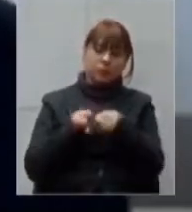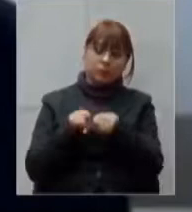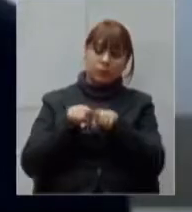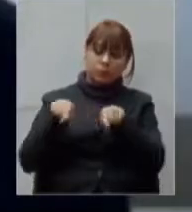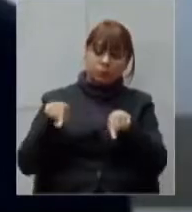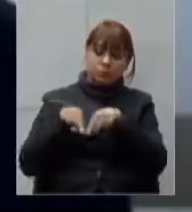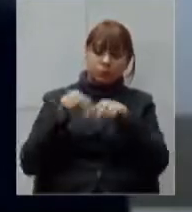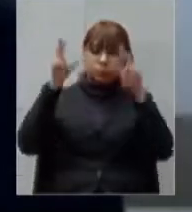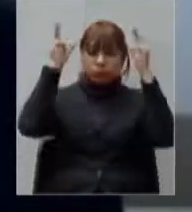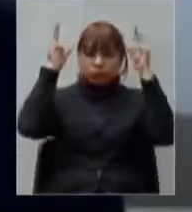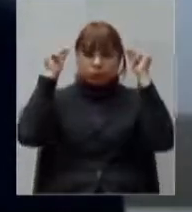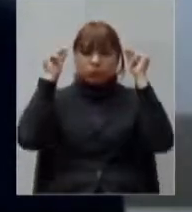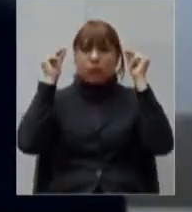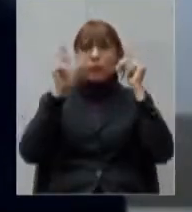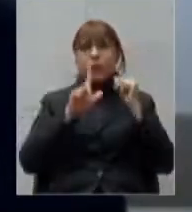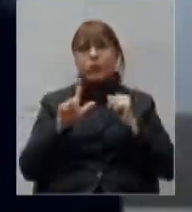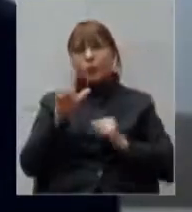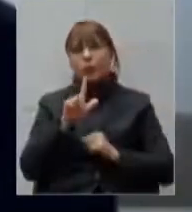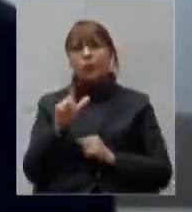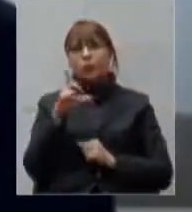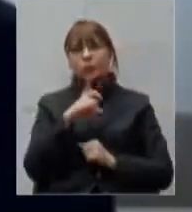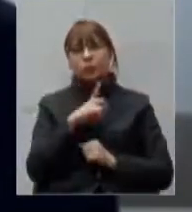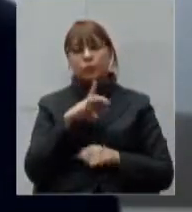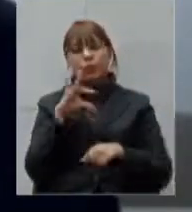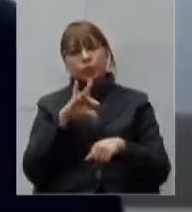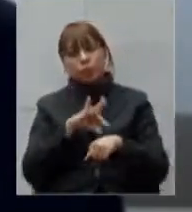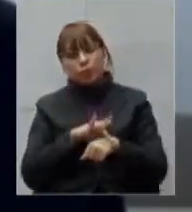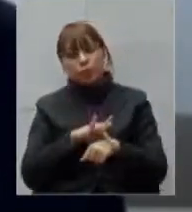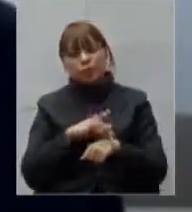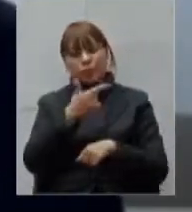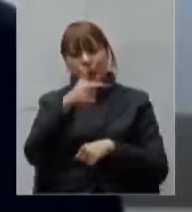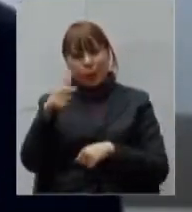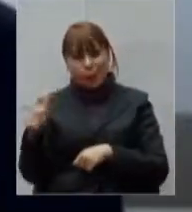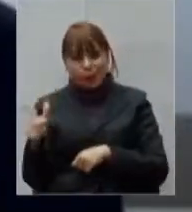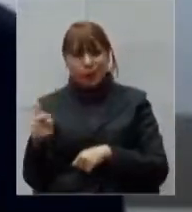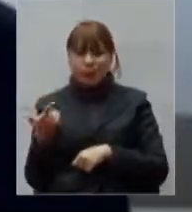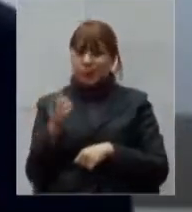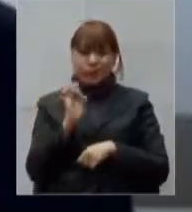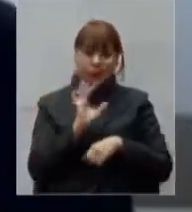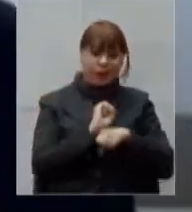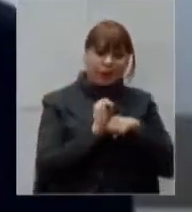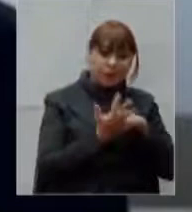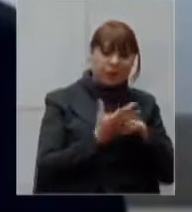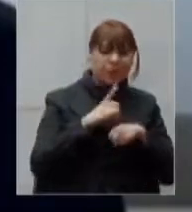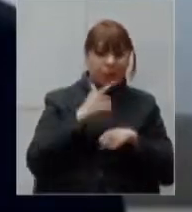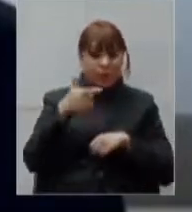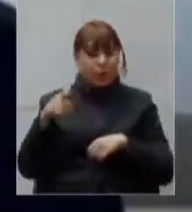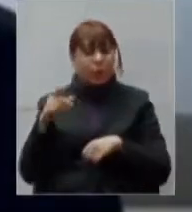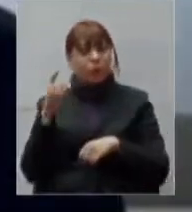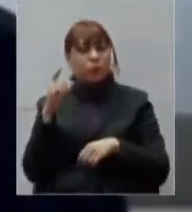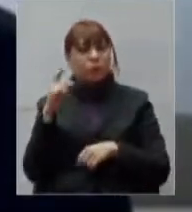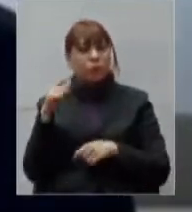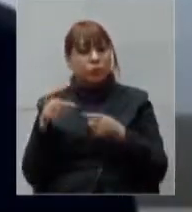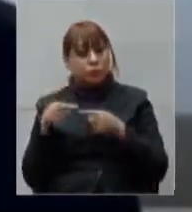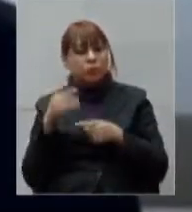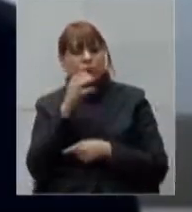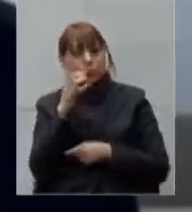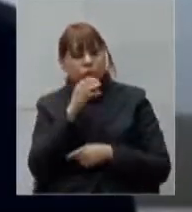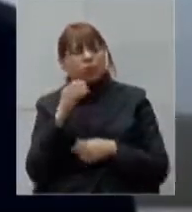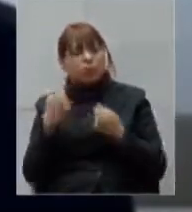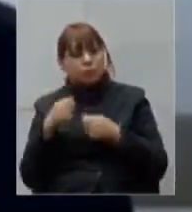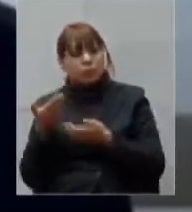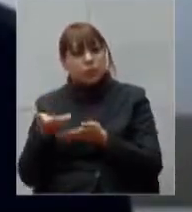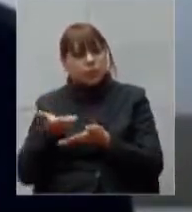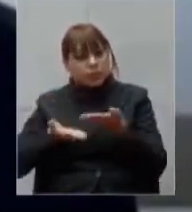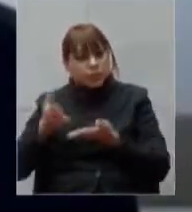é claro que tem doenças fora do covid que elas precisam ser assistidas, então urgência e emergência forte, mas as clínicas